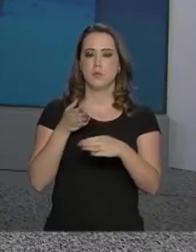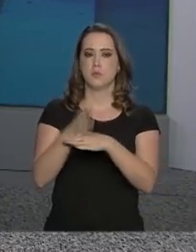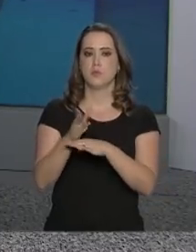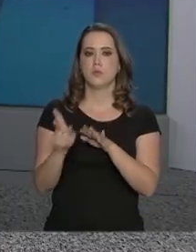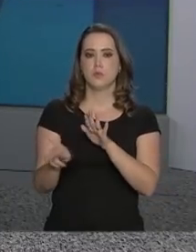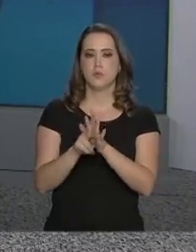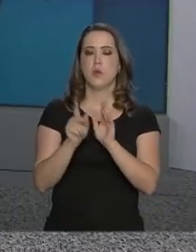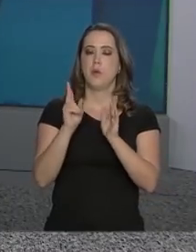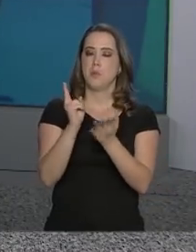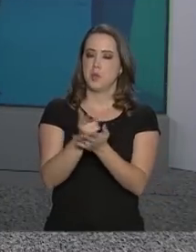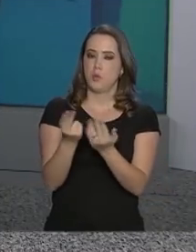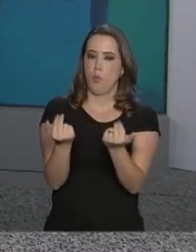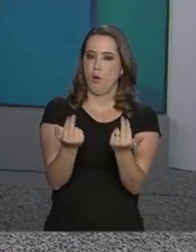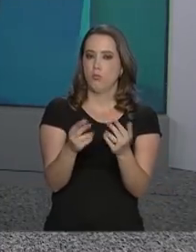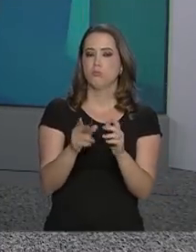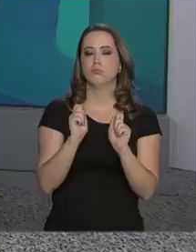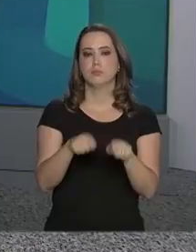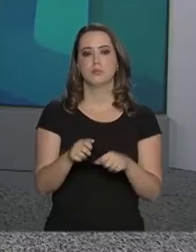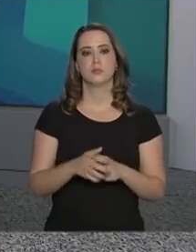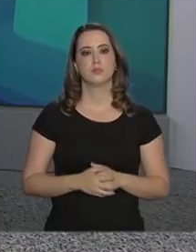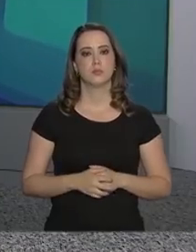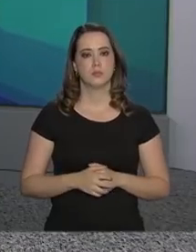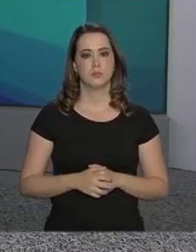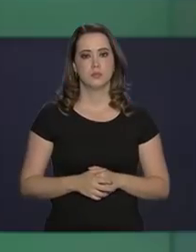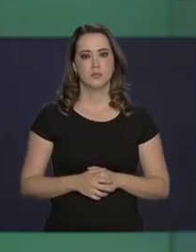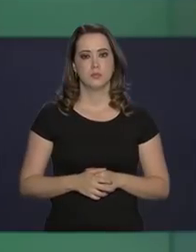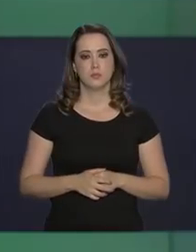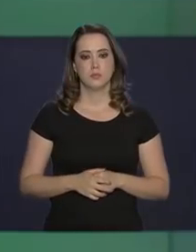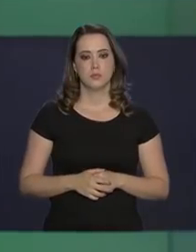em suas leis de acesso a mesma possibilidade.